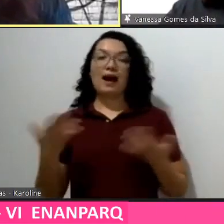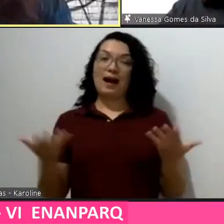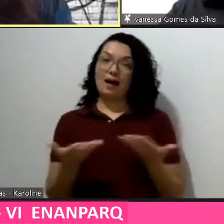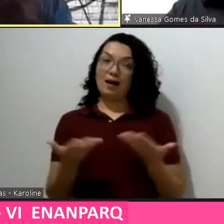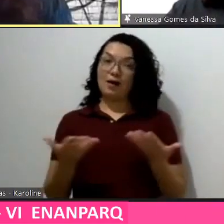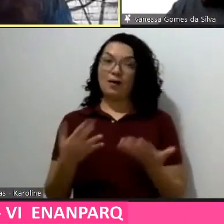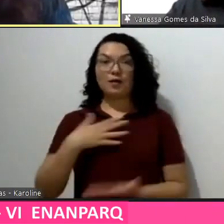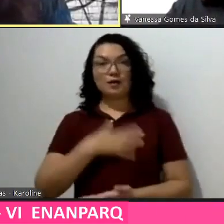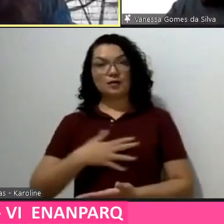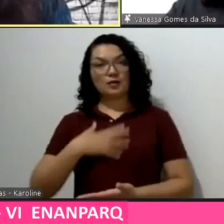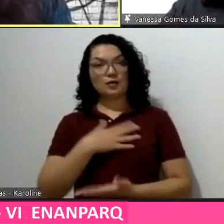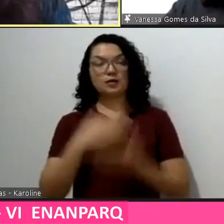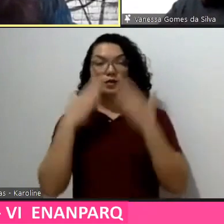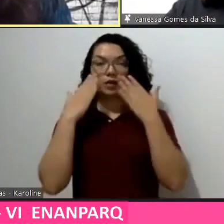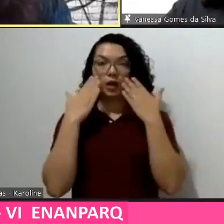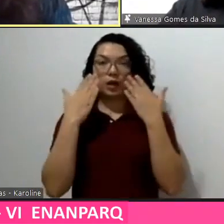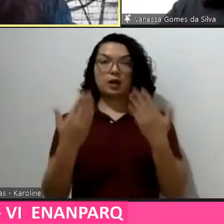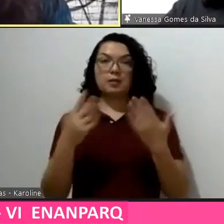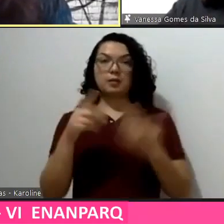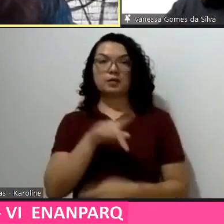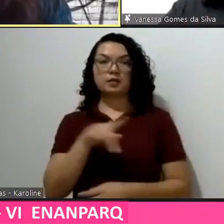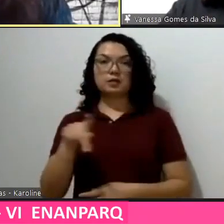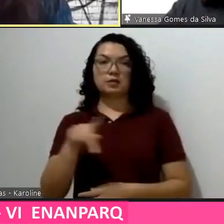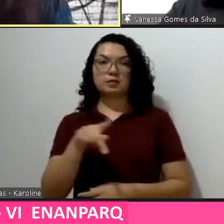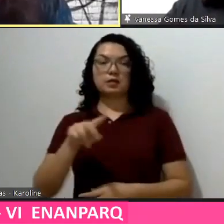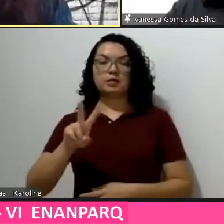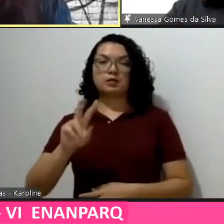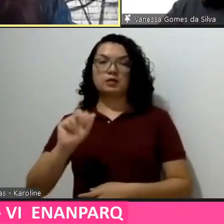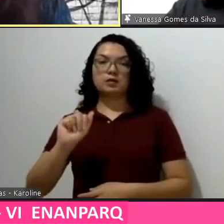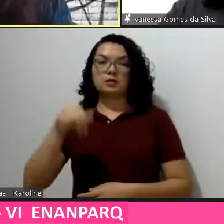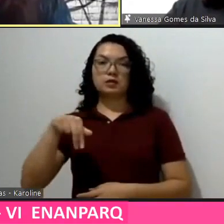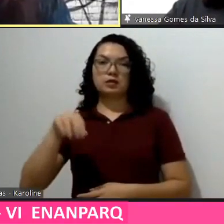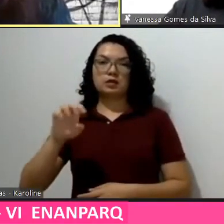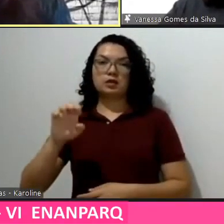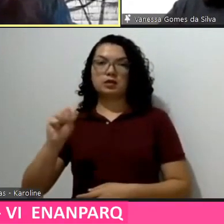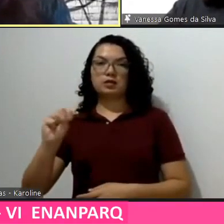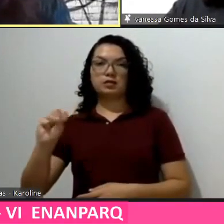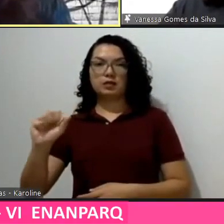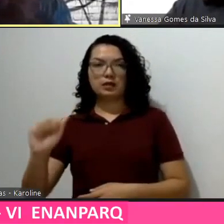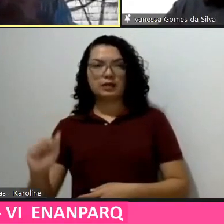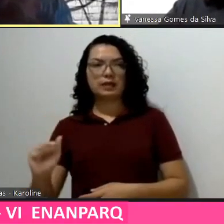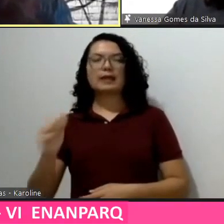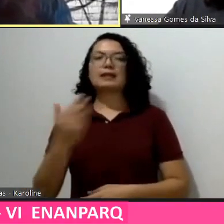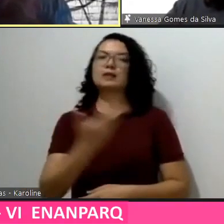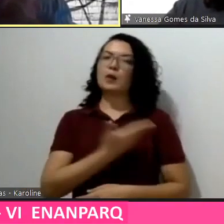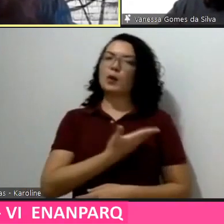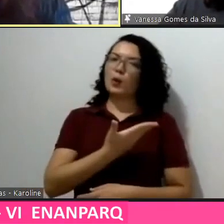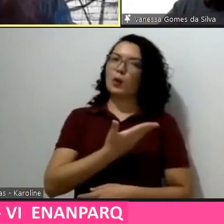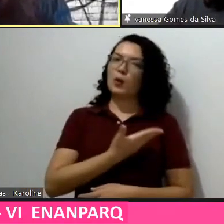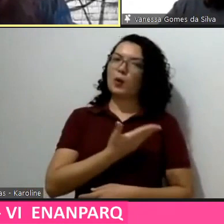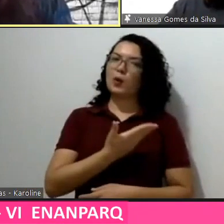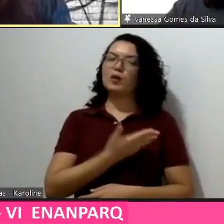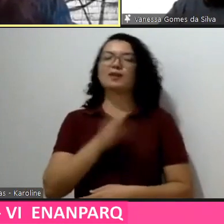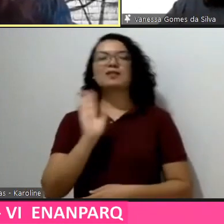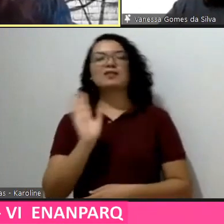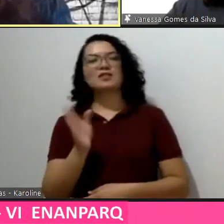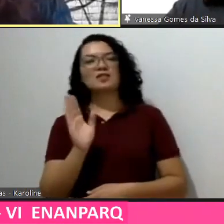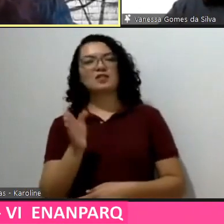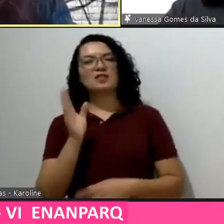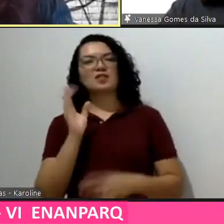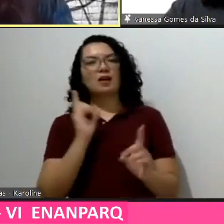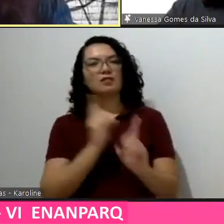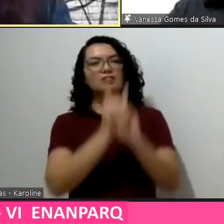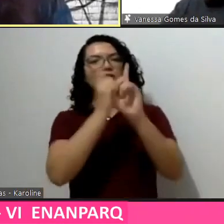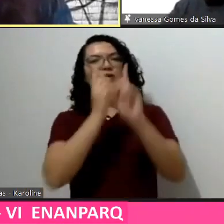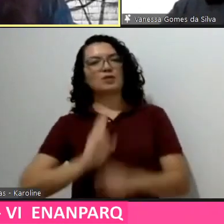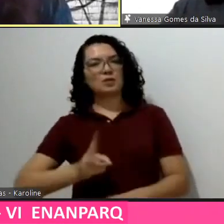apresentar a Vanessa, professora Vanessa, minha querida colega e amiga, já nos encontramos em várias ocasiões, continuamos sempre a